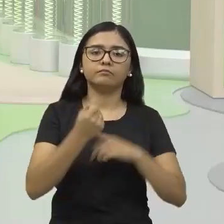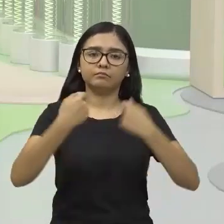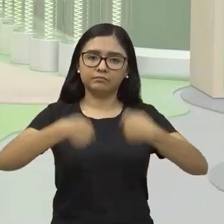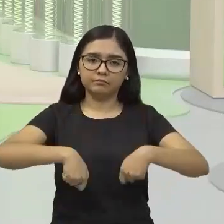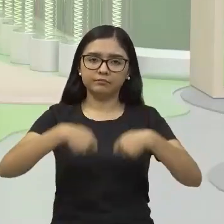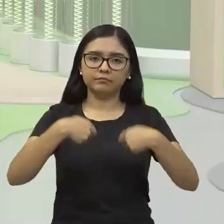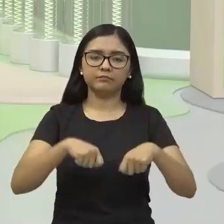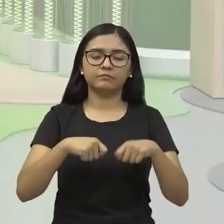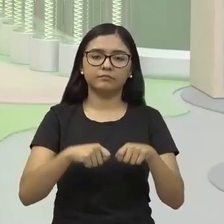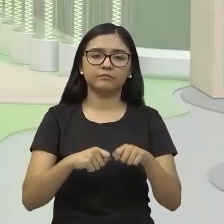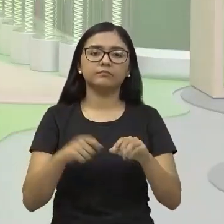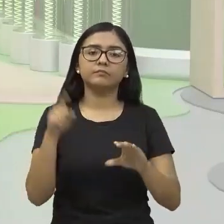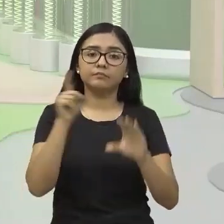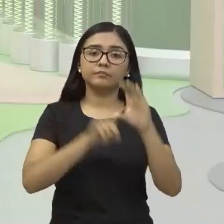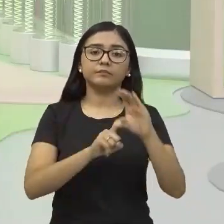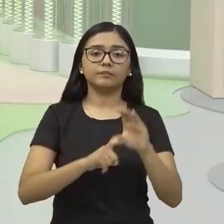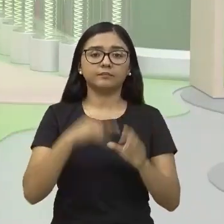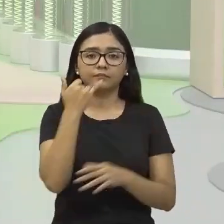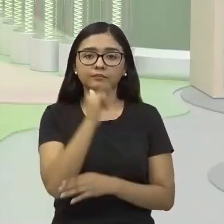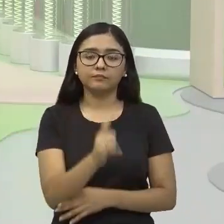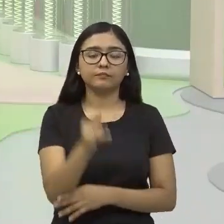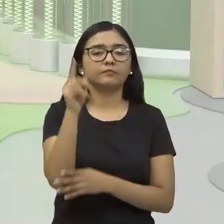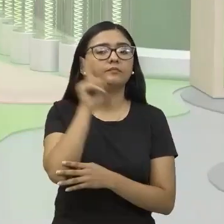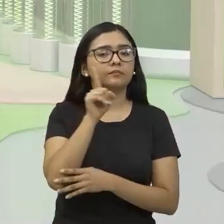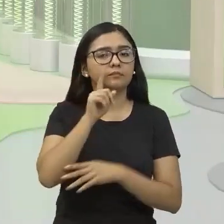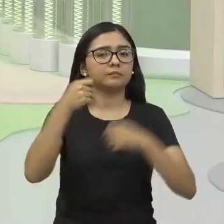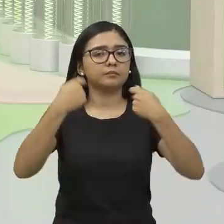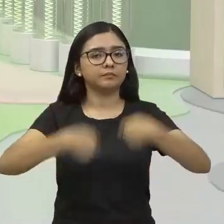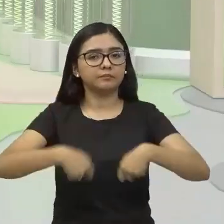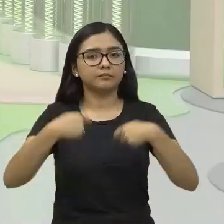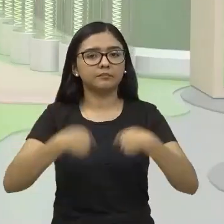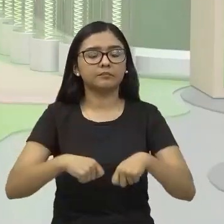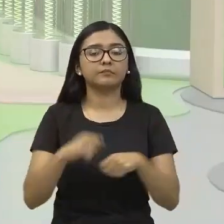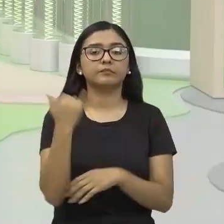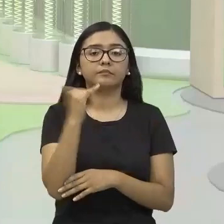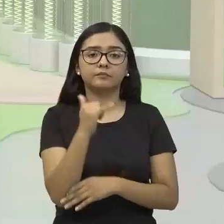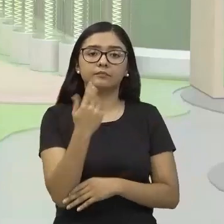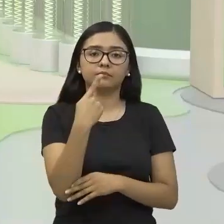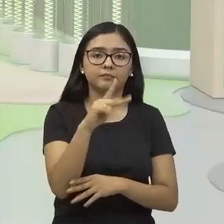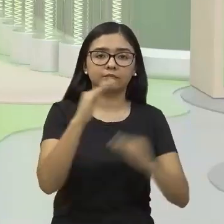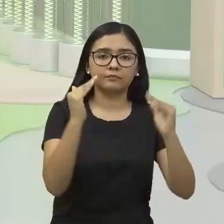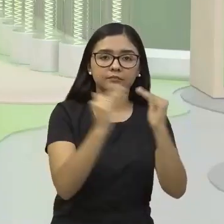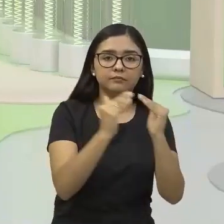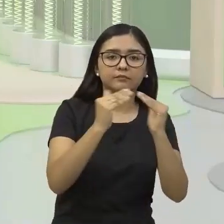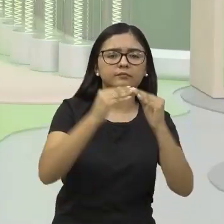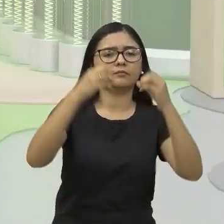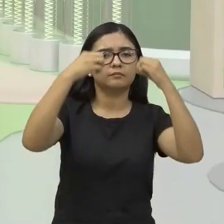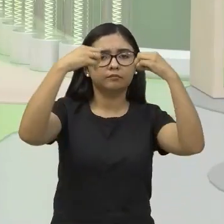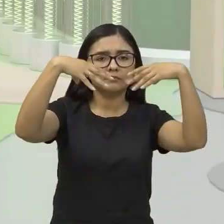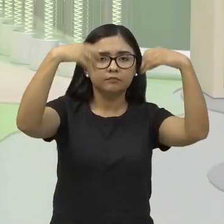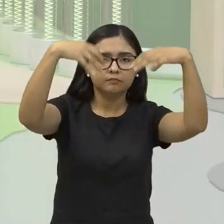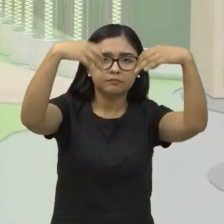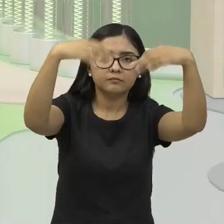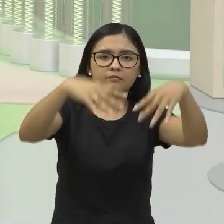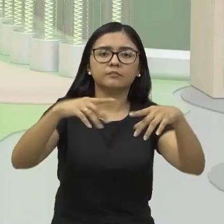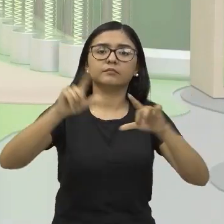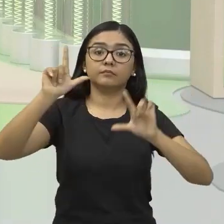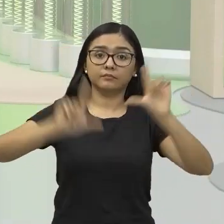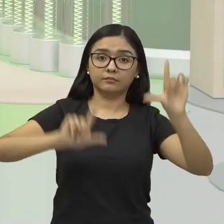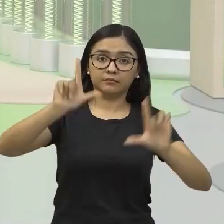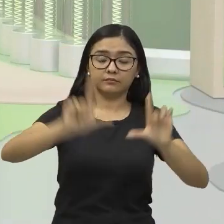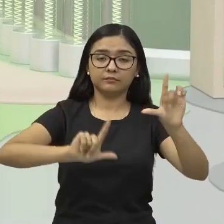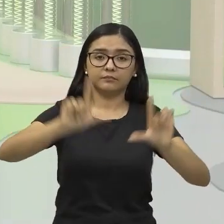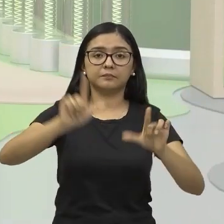energia no nosso cotidiano. Você precisa de energia aí na sua casa para acender as lâmpadas, ligar a televisão.